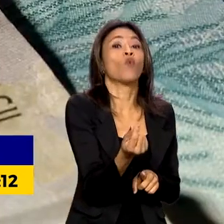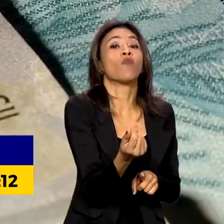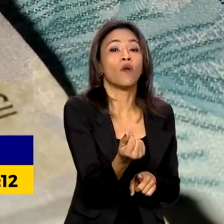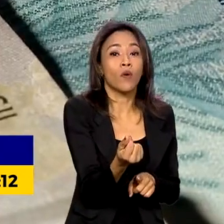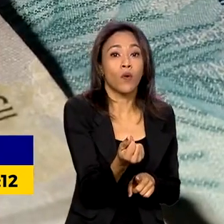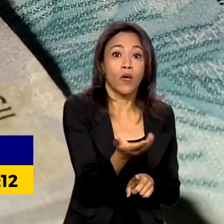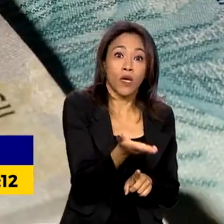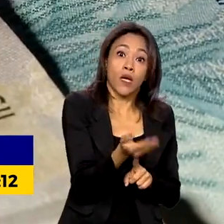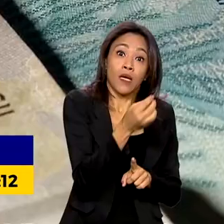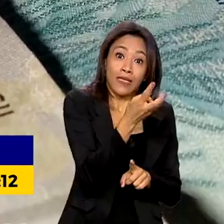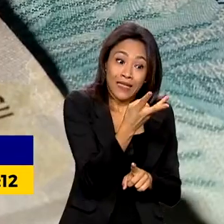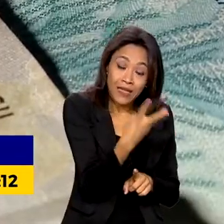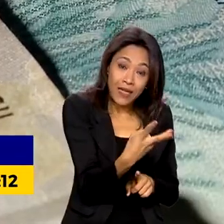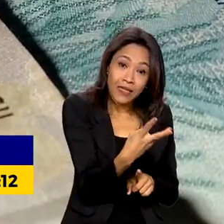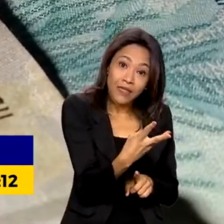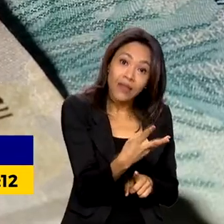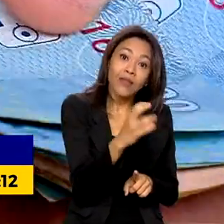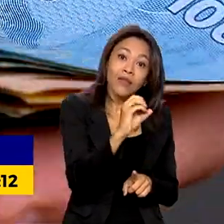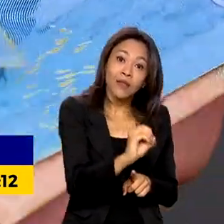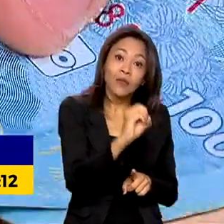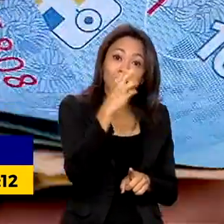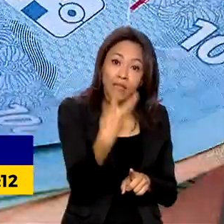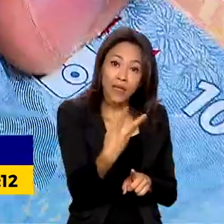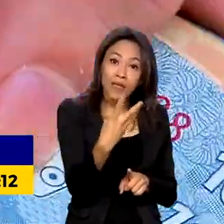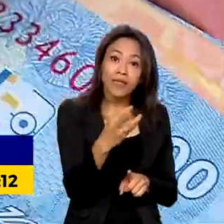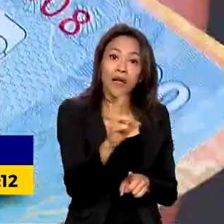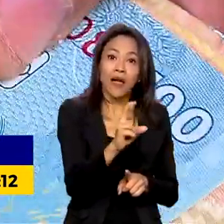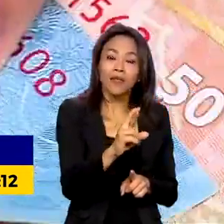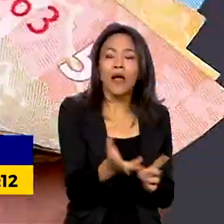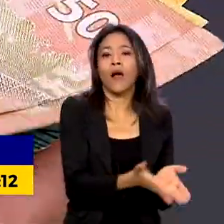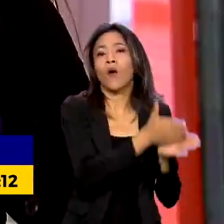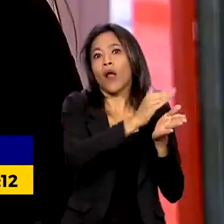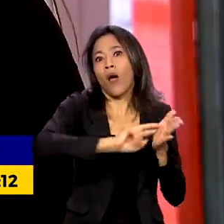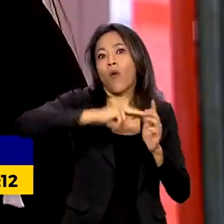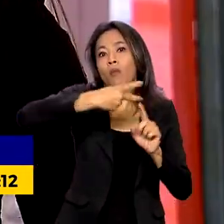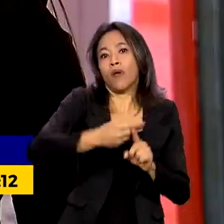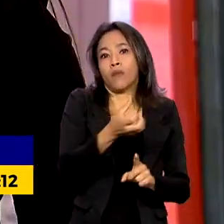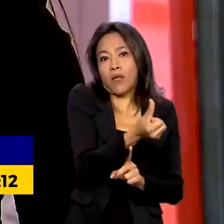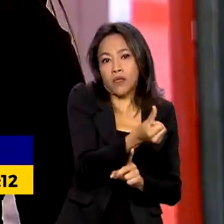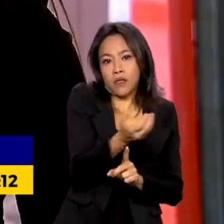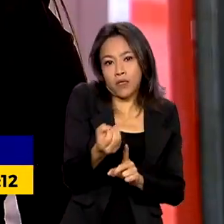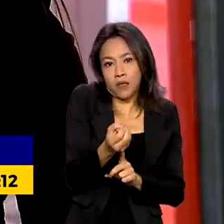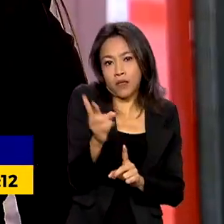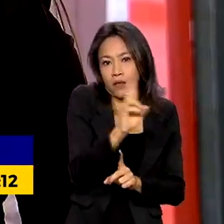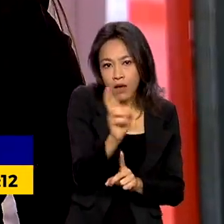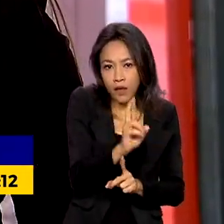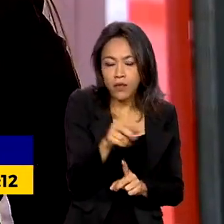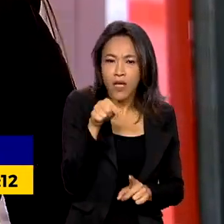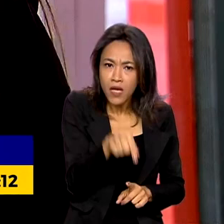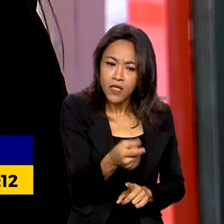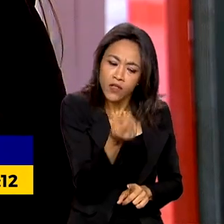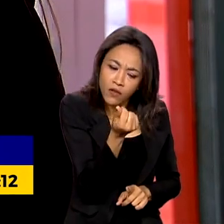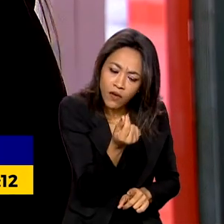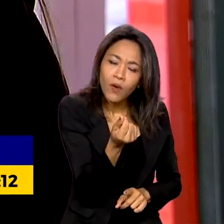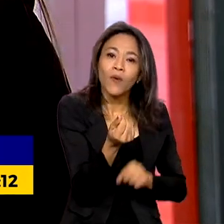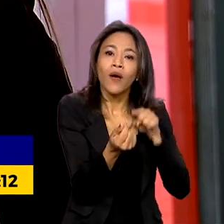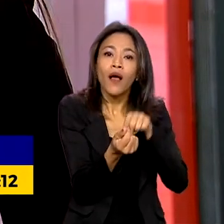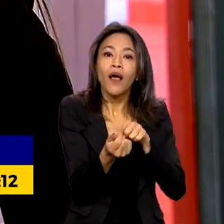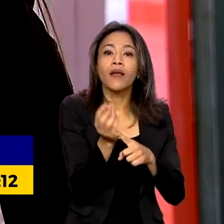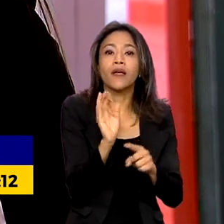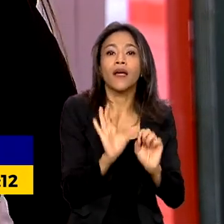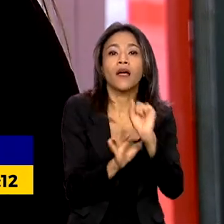Passa de R$ 303 para R 600. Este valor é a quantia mínima de renda que fica